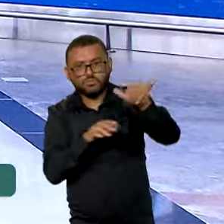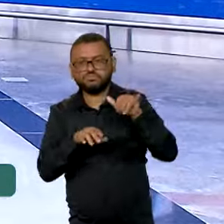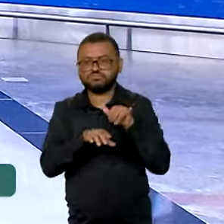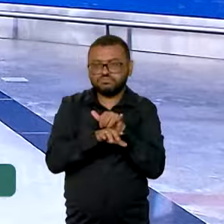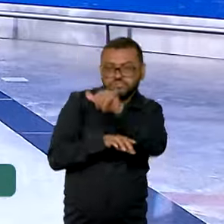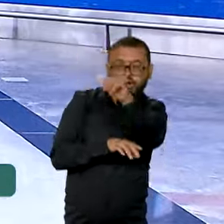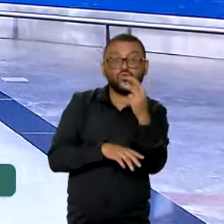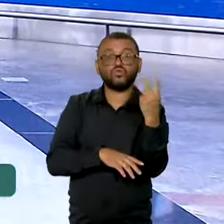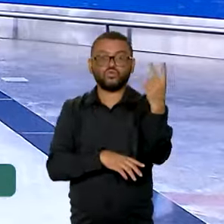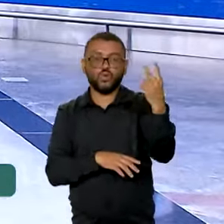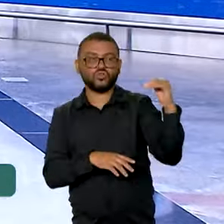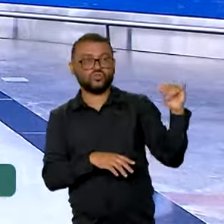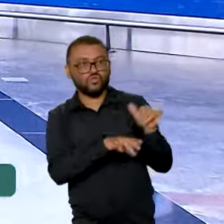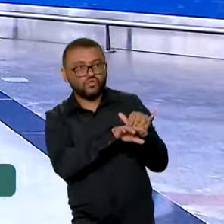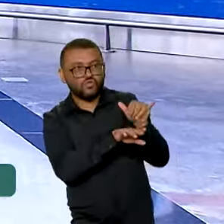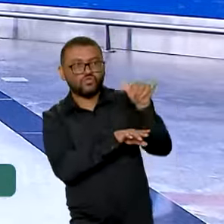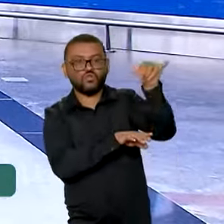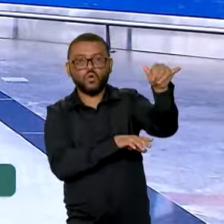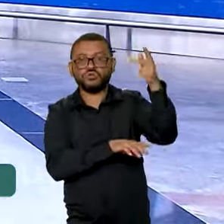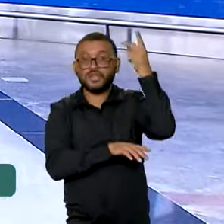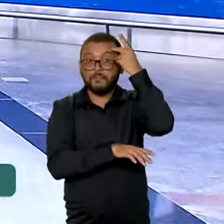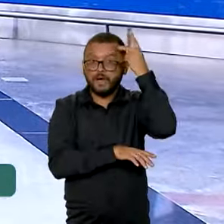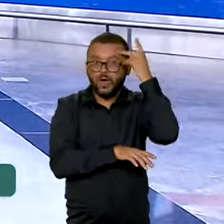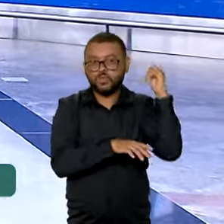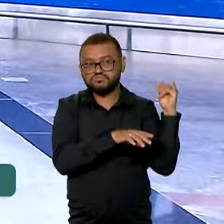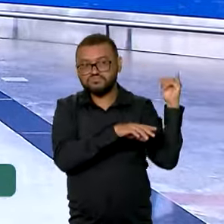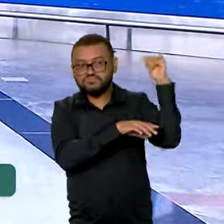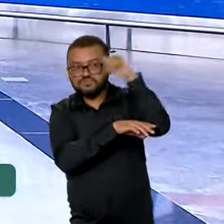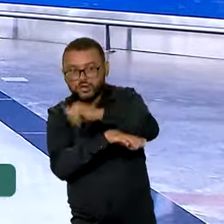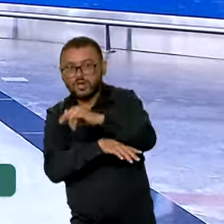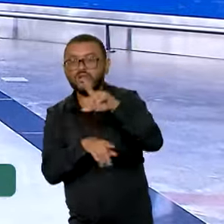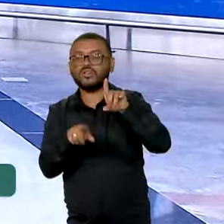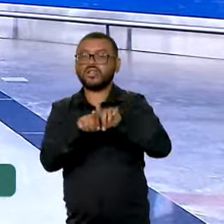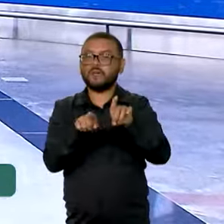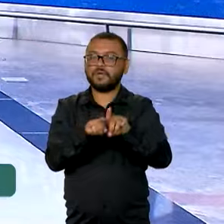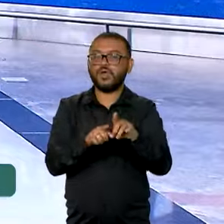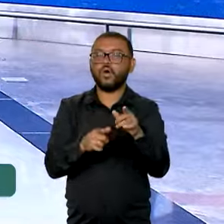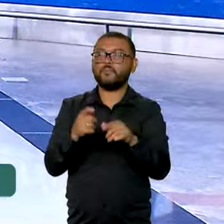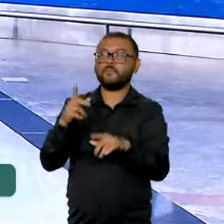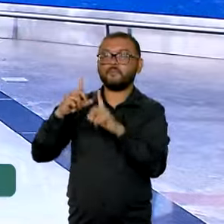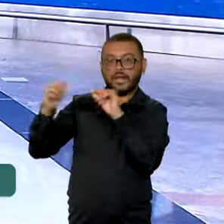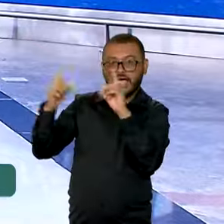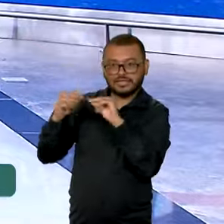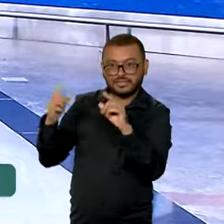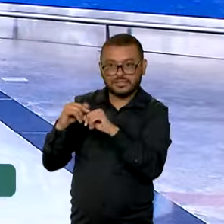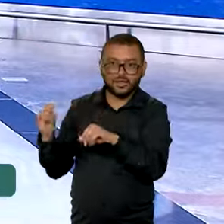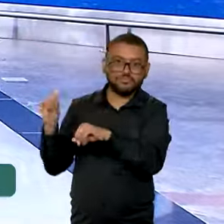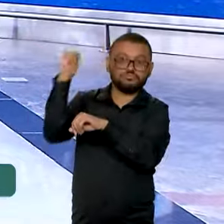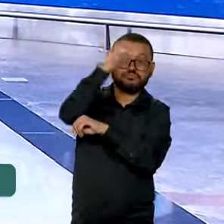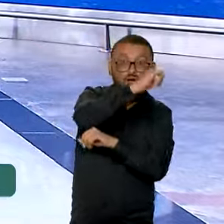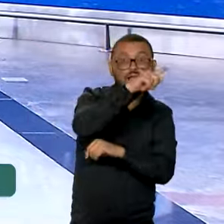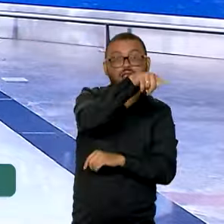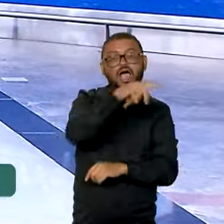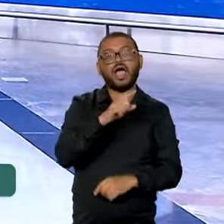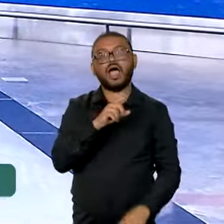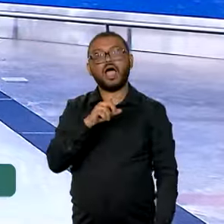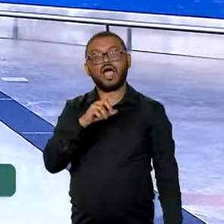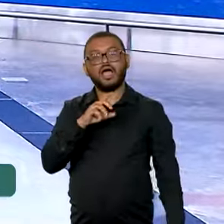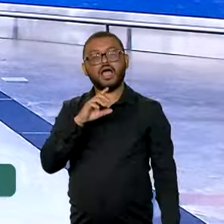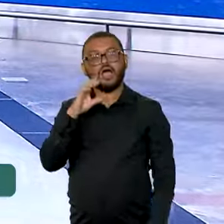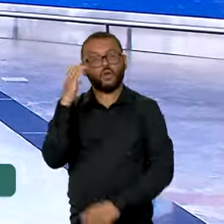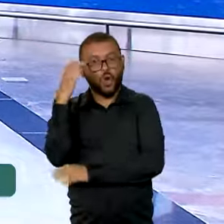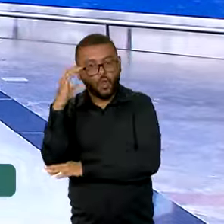São dois voos, um saindo de Guarulhos em São Paulo e outro aqui de Brasília rumo a Bogotá, capital da